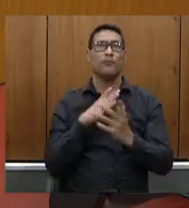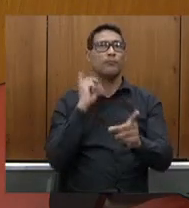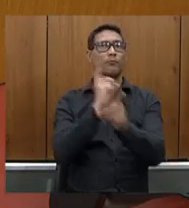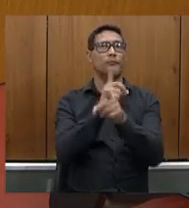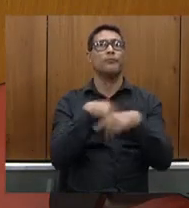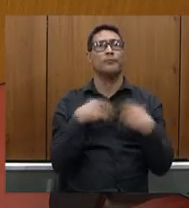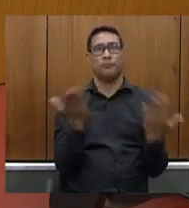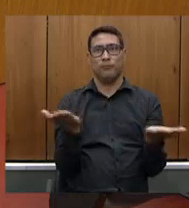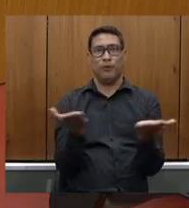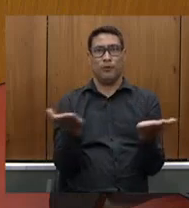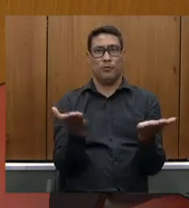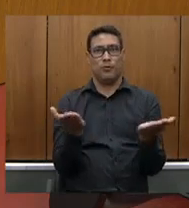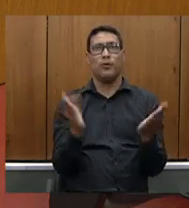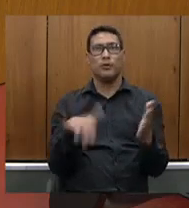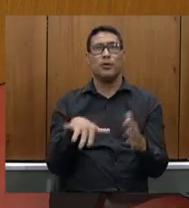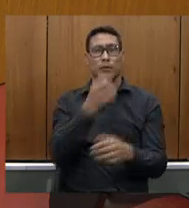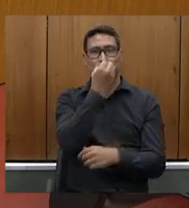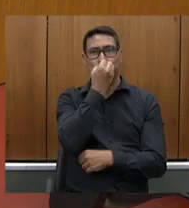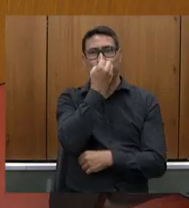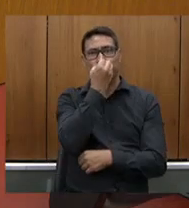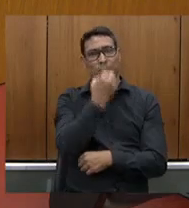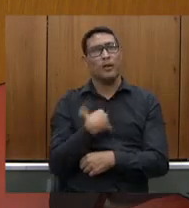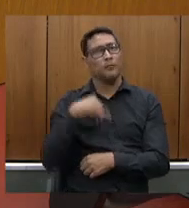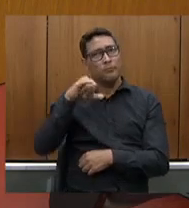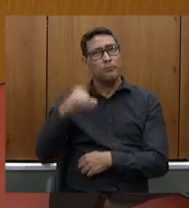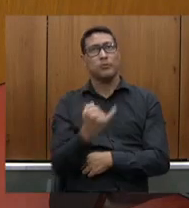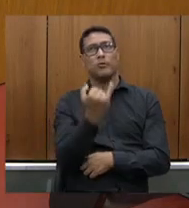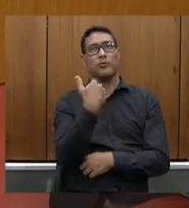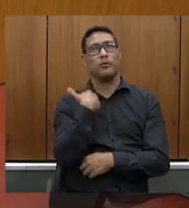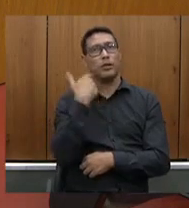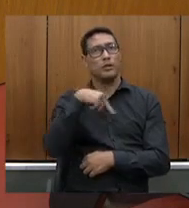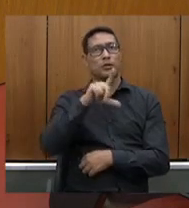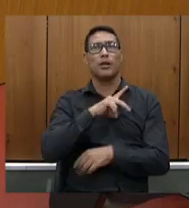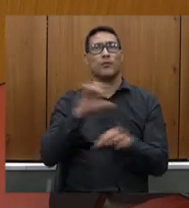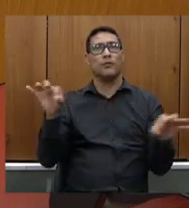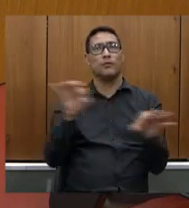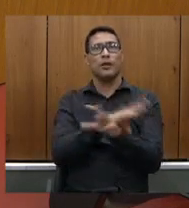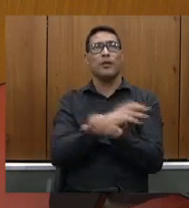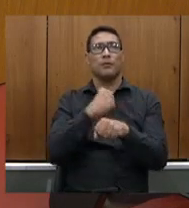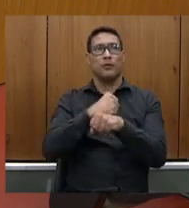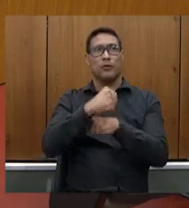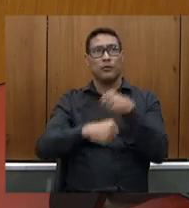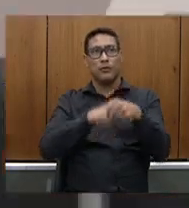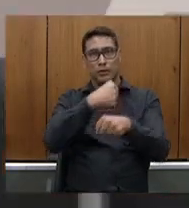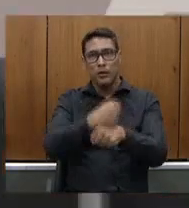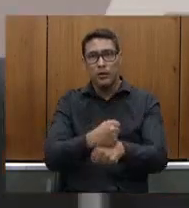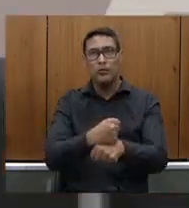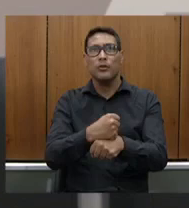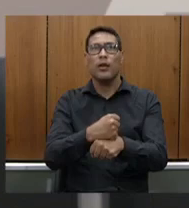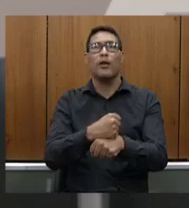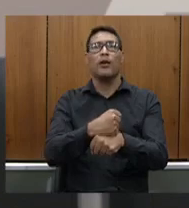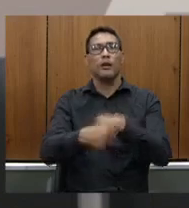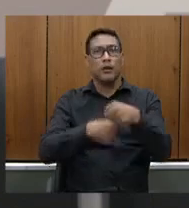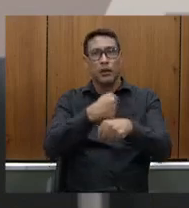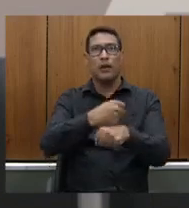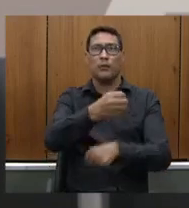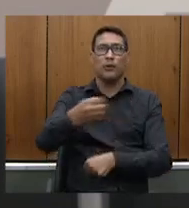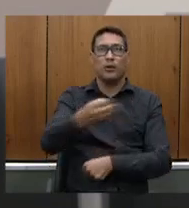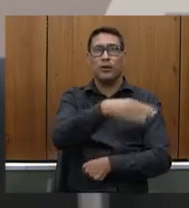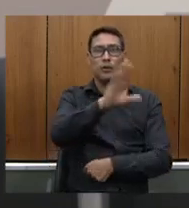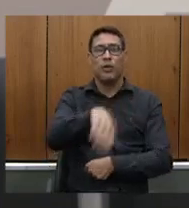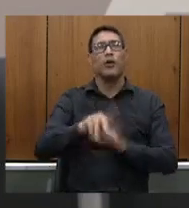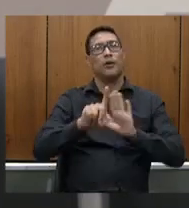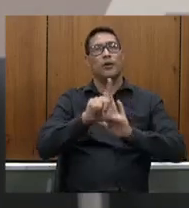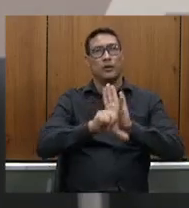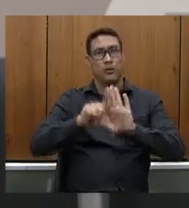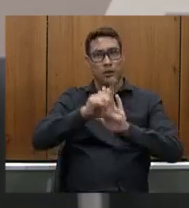Muito obrigado estamos encerrando mais um ano ano que vem uma nova legislatura e